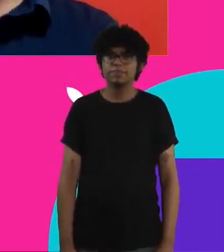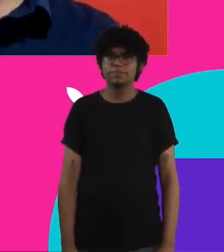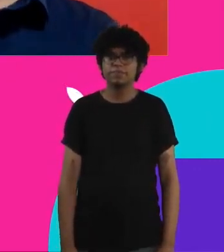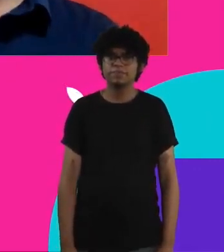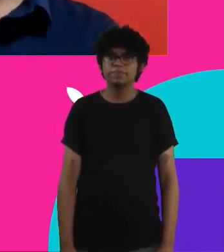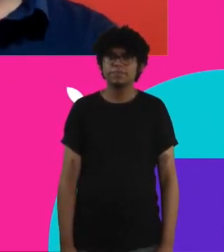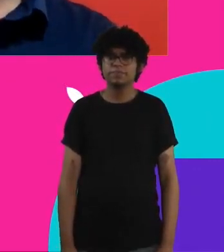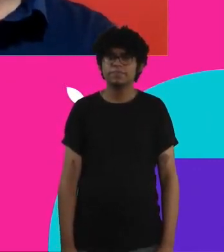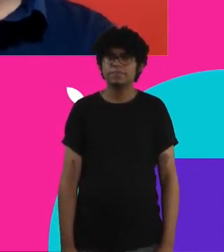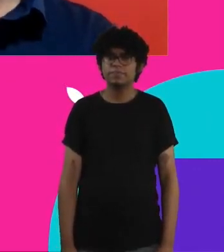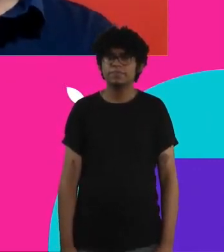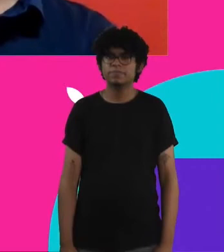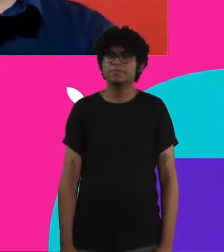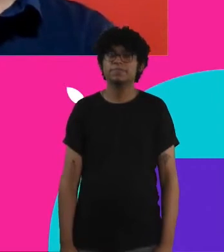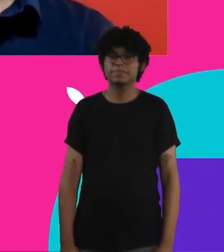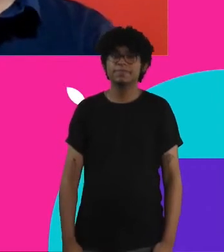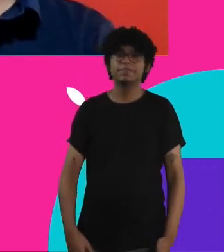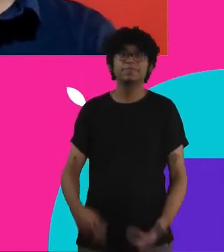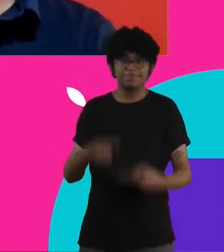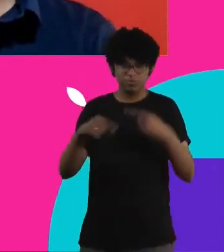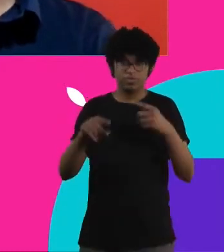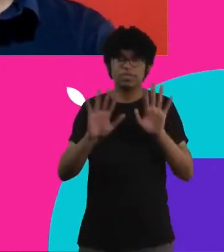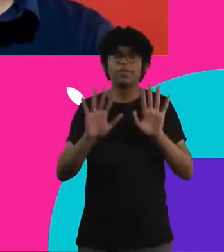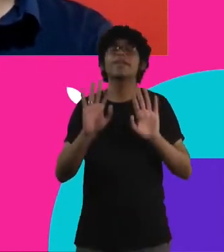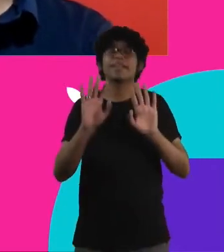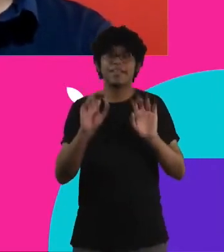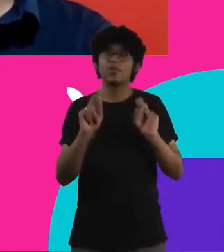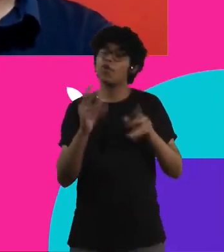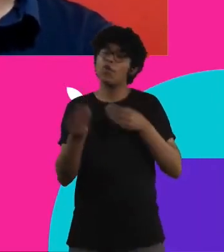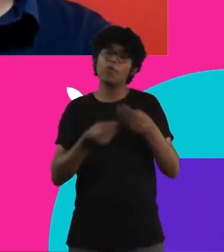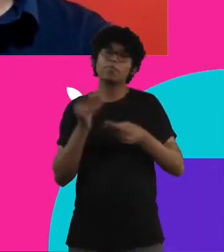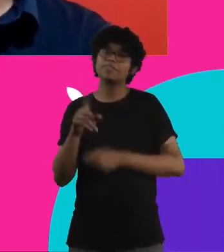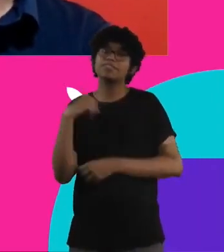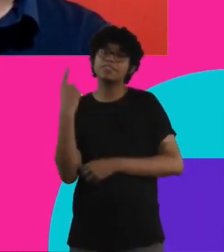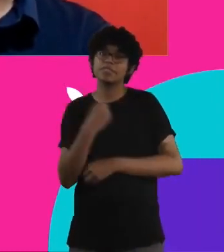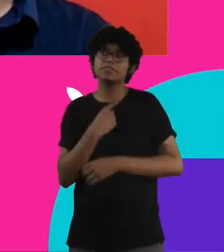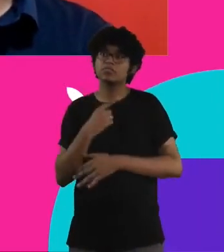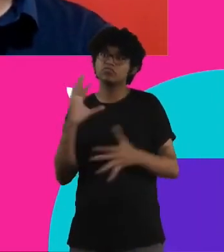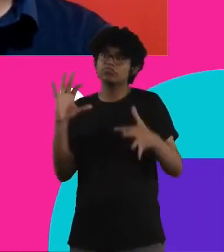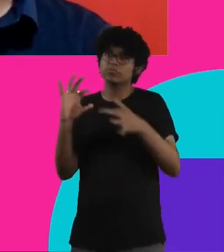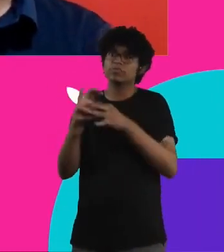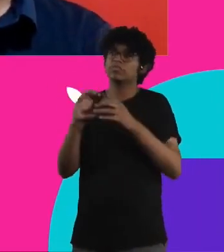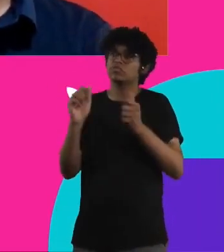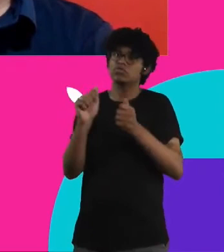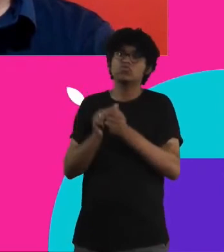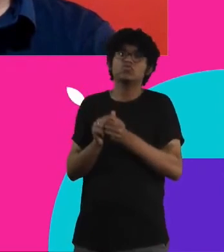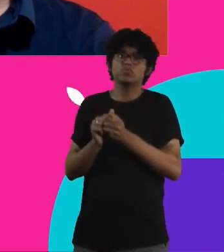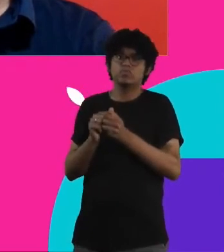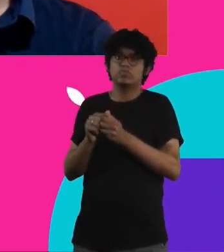De como a gente pode de fato atuar mais em conjunto nessa construção das políticas públicas